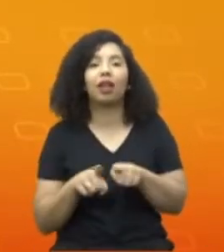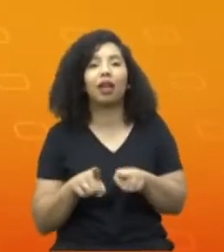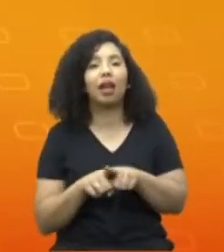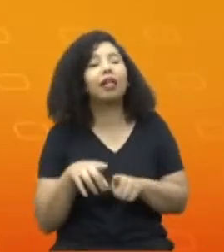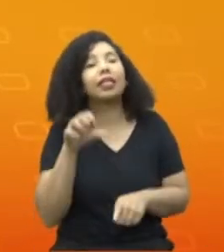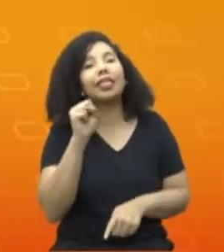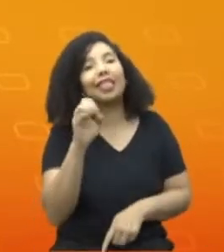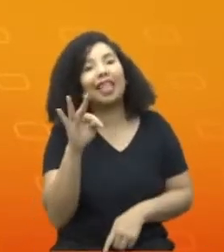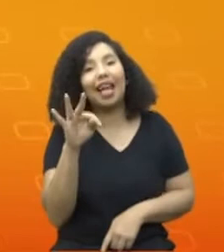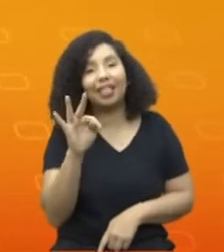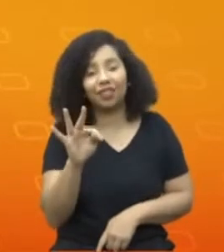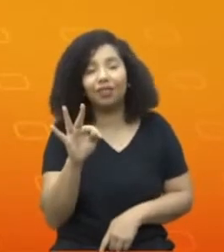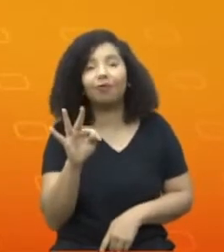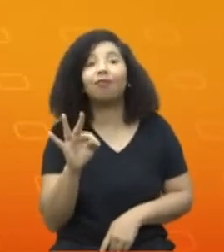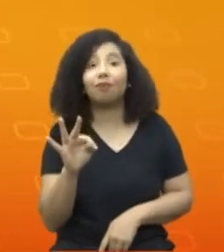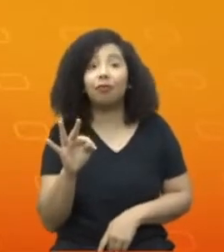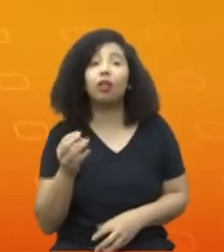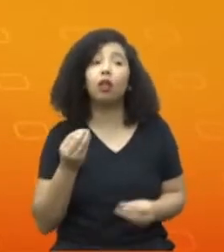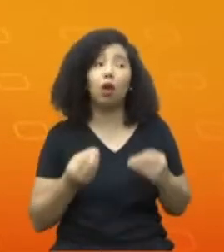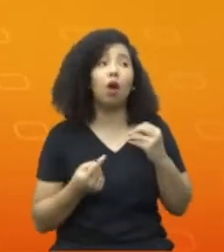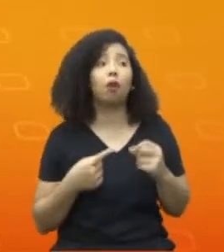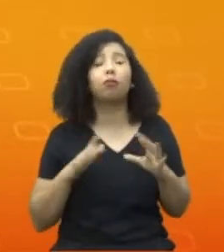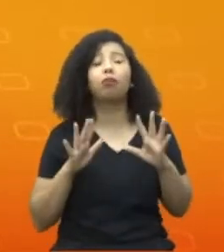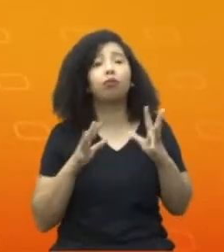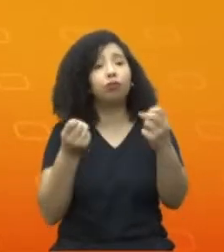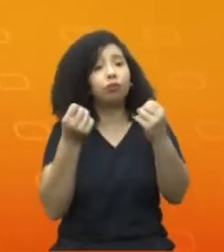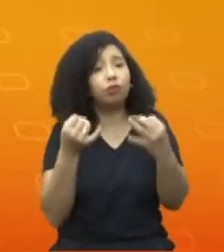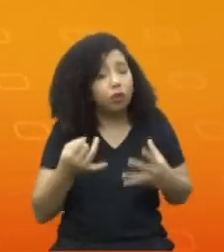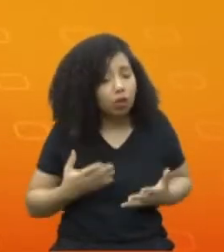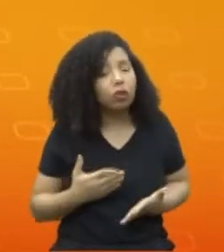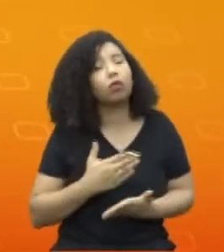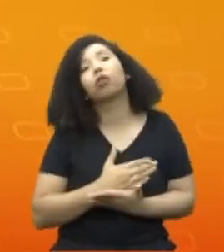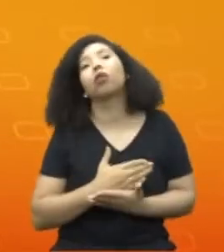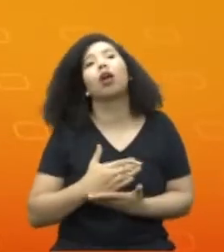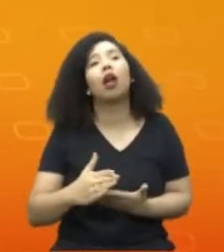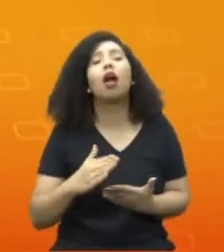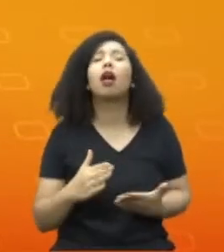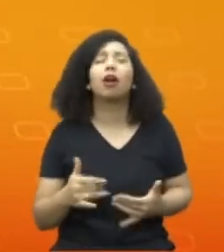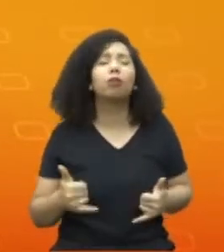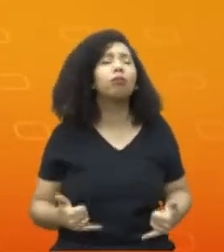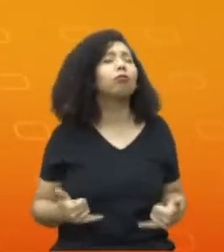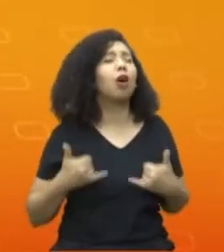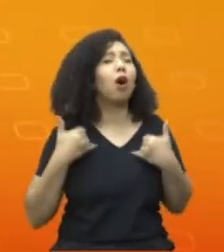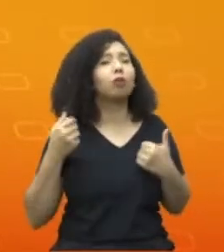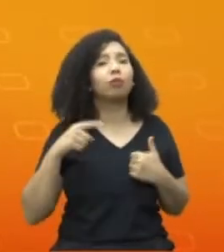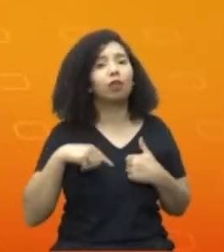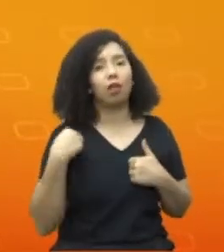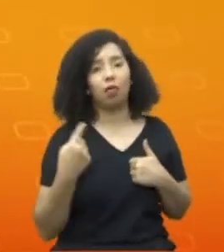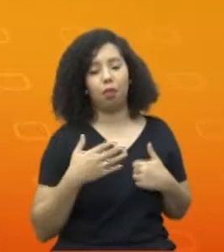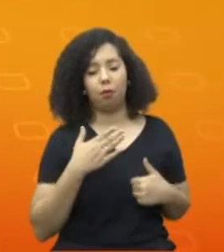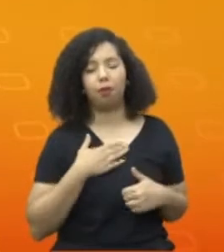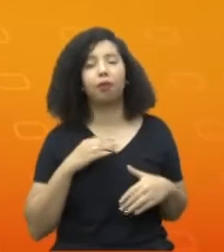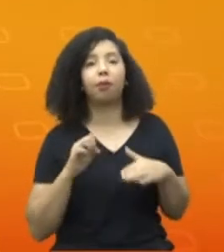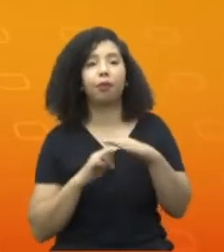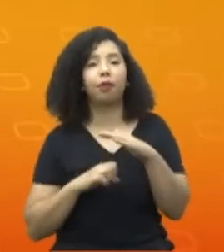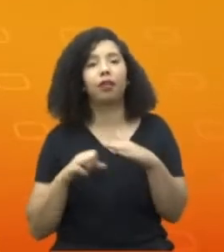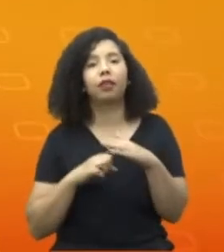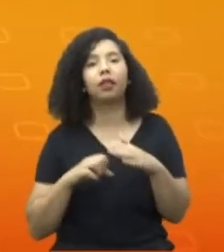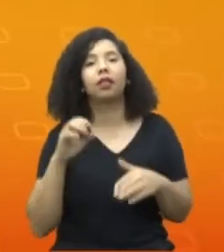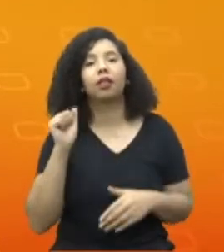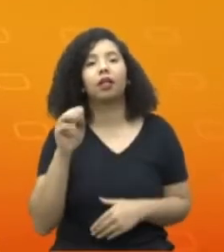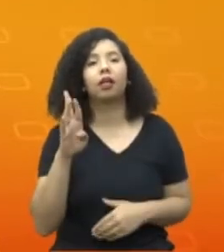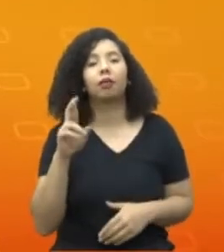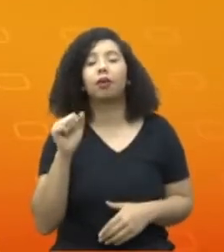SETE, como eu disse logo no início, uma honra para nós, da Bratel, principalmente, de ter vocês